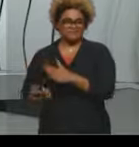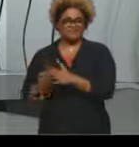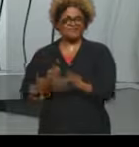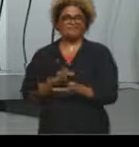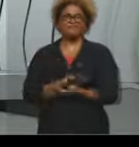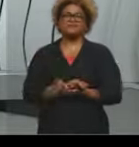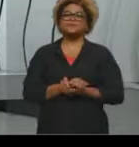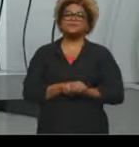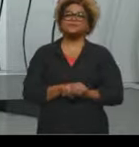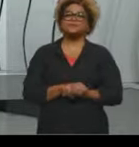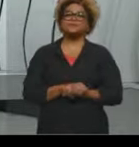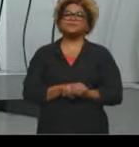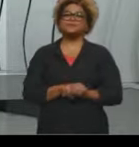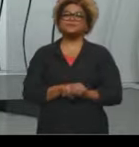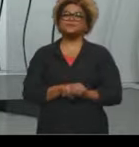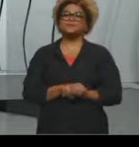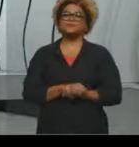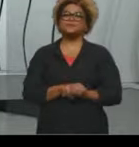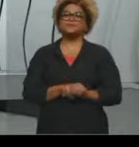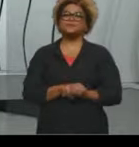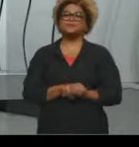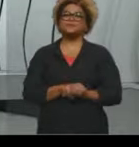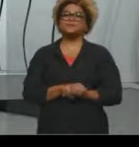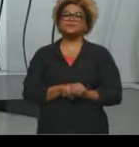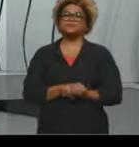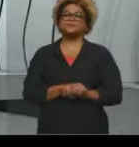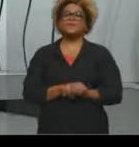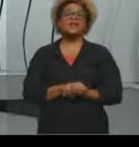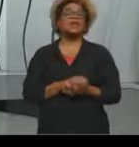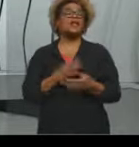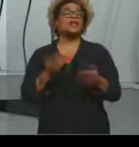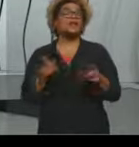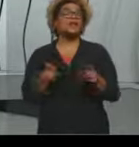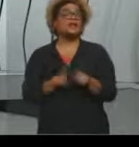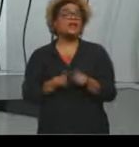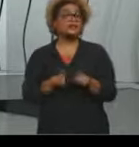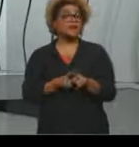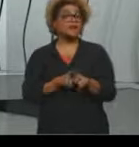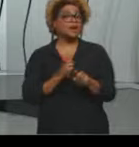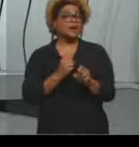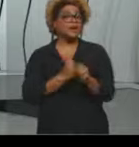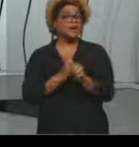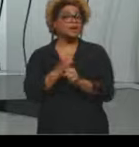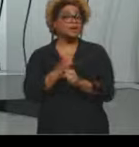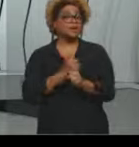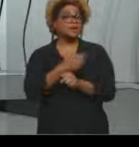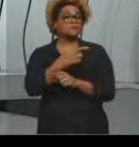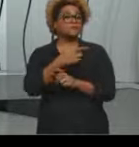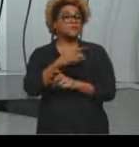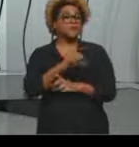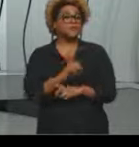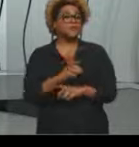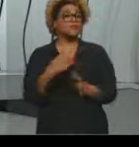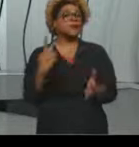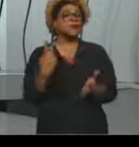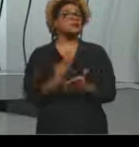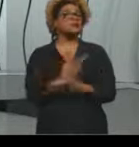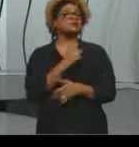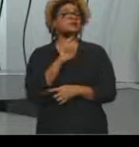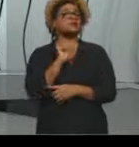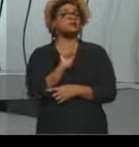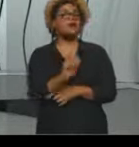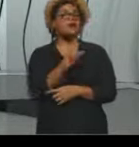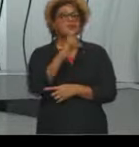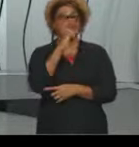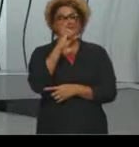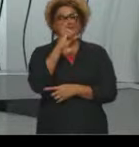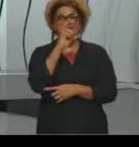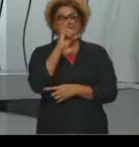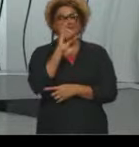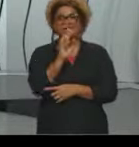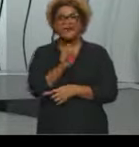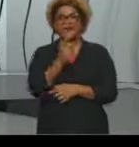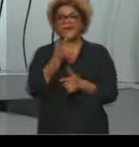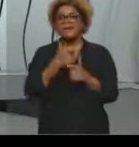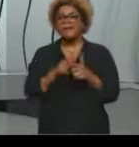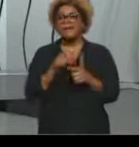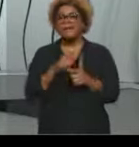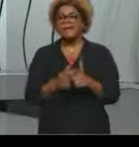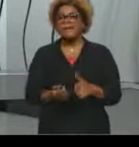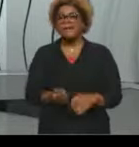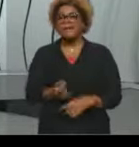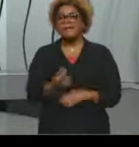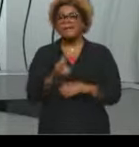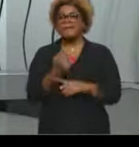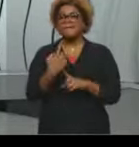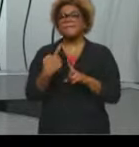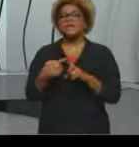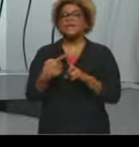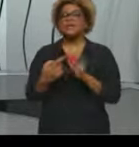população. Bom, na década de 70 nós vamos ter uma forte crise, né, por causa da crítica a